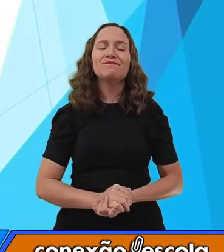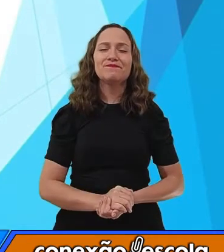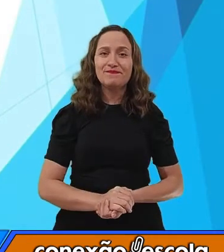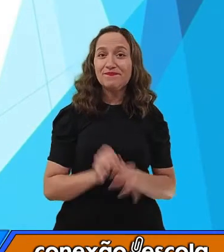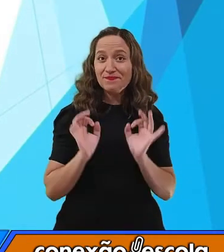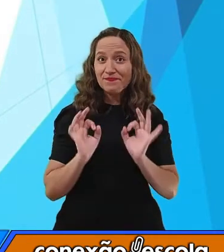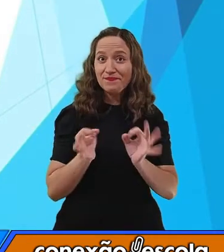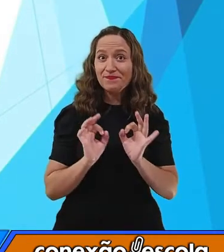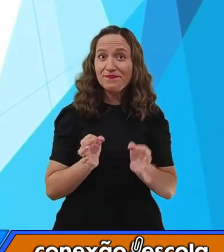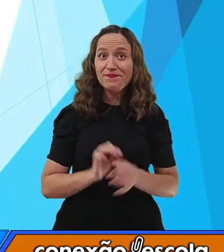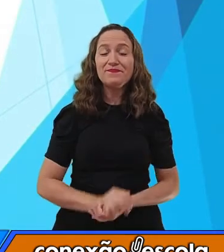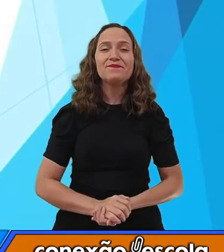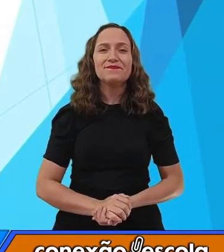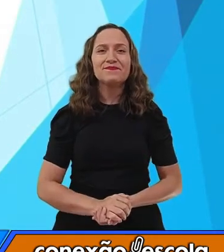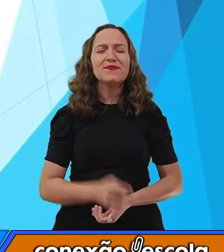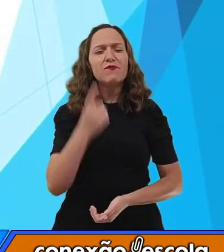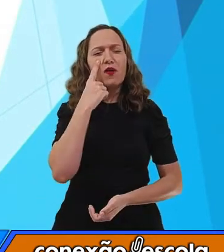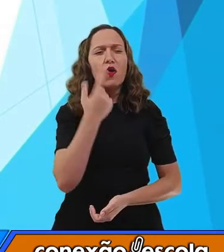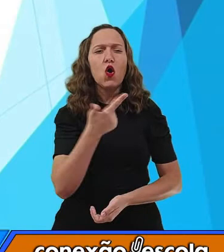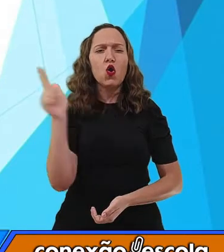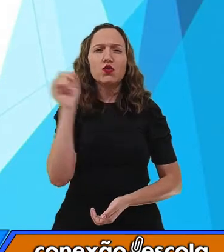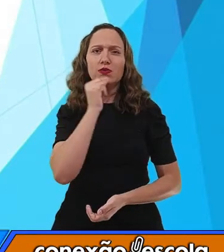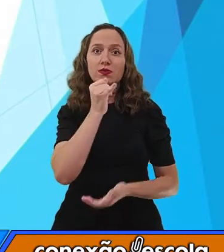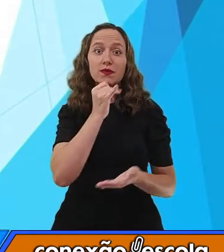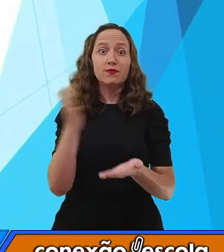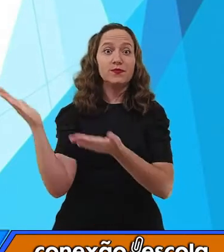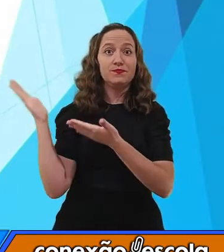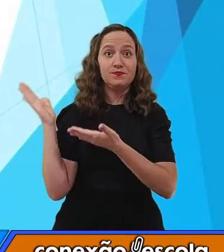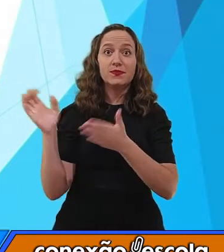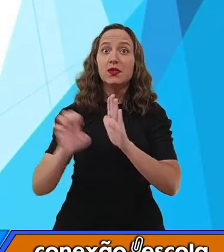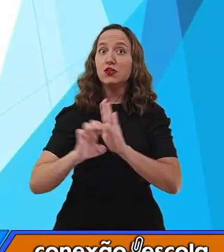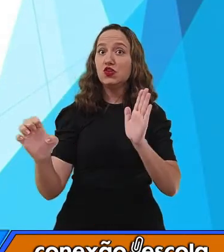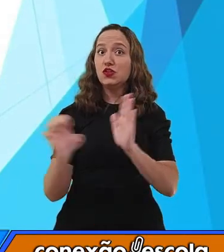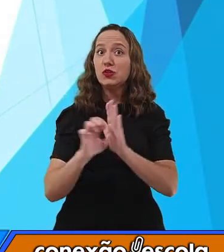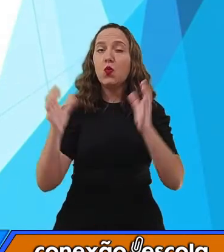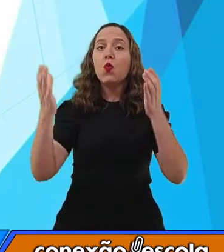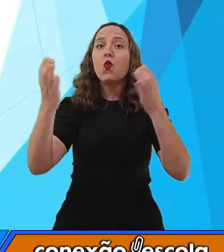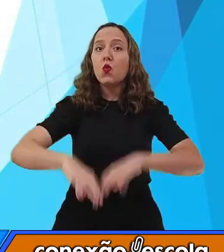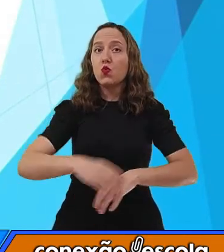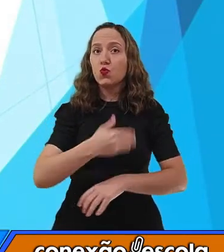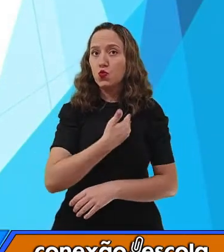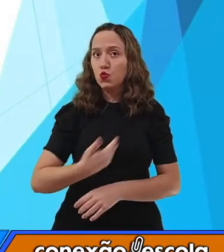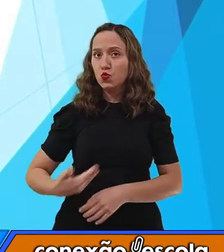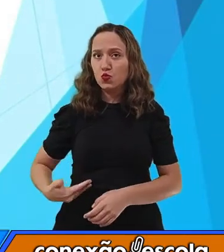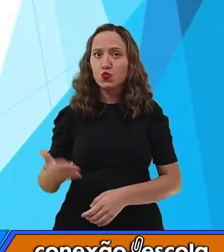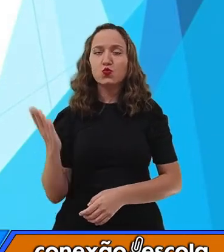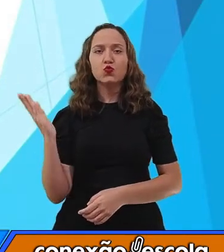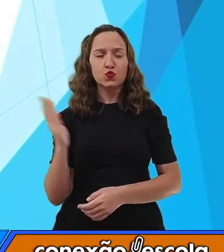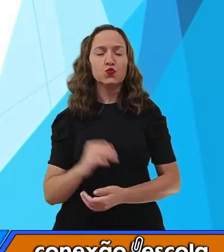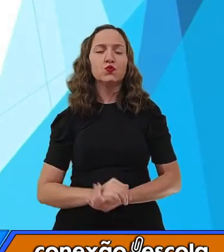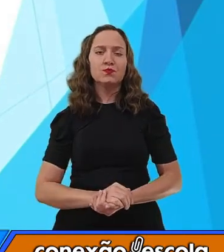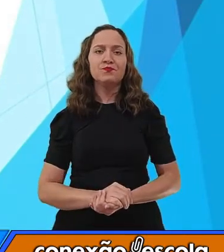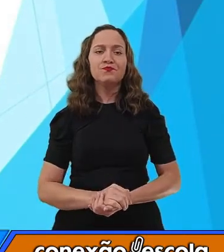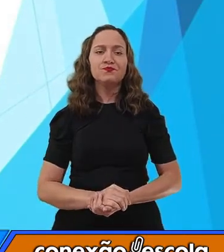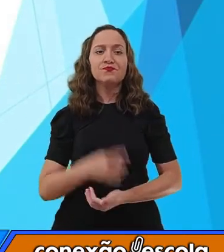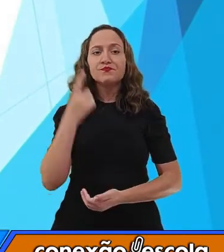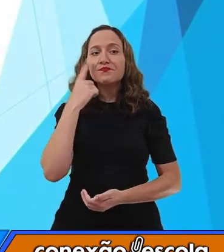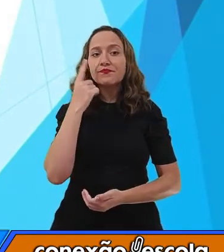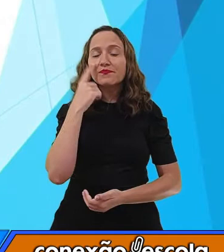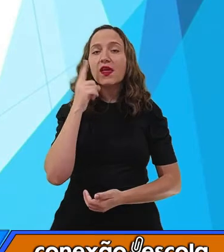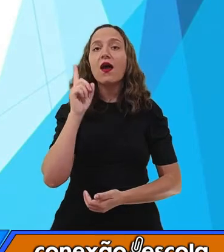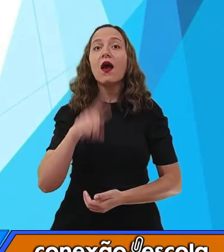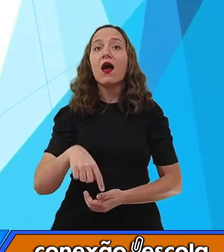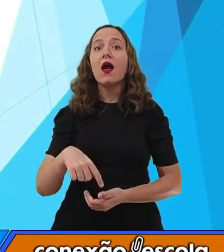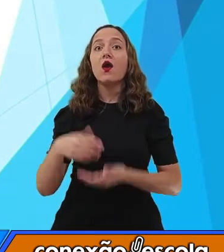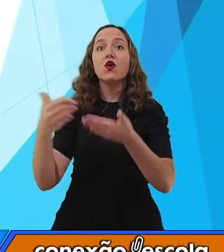certinho? Olha aqui outro exemplo, olha. Edital de concursos públicos. Nós temos aí, ó. Aqui é uma